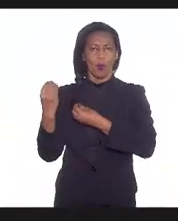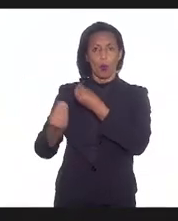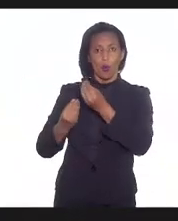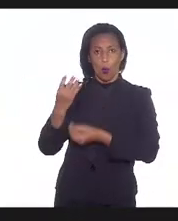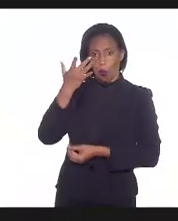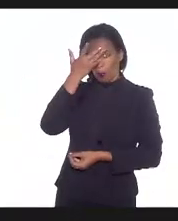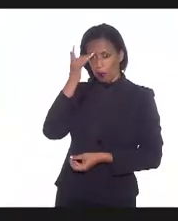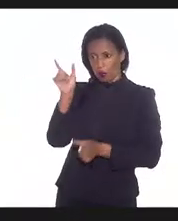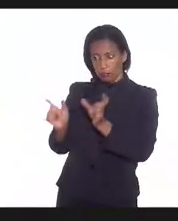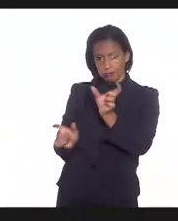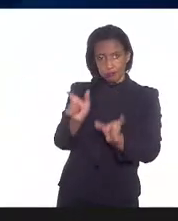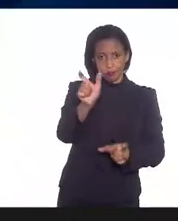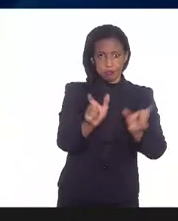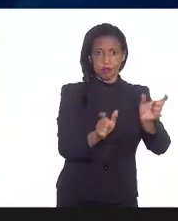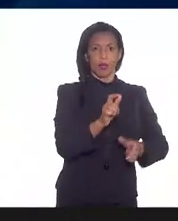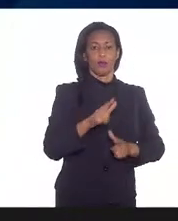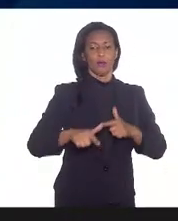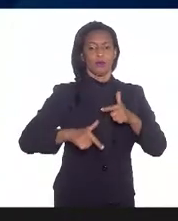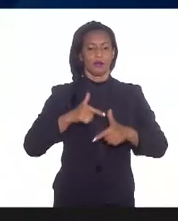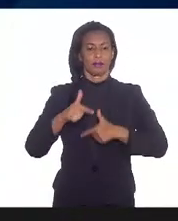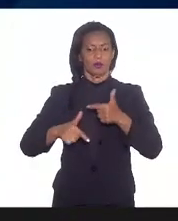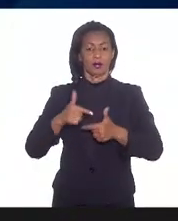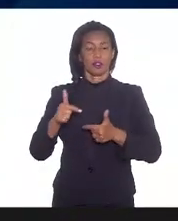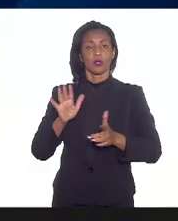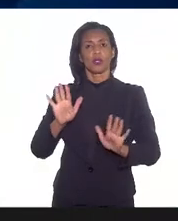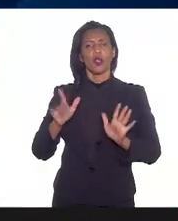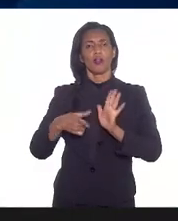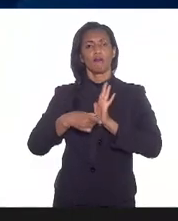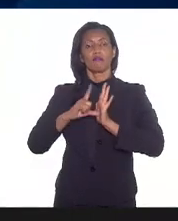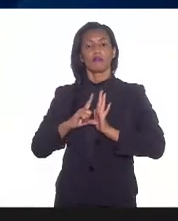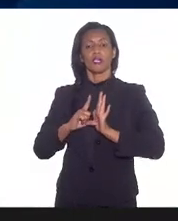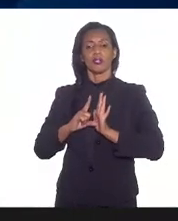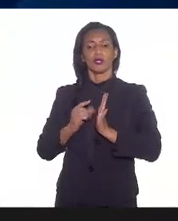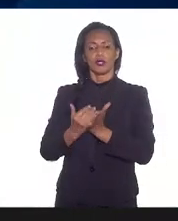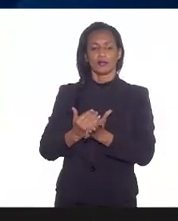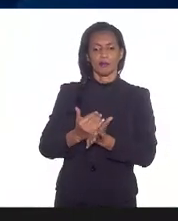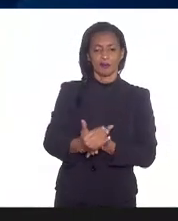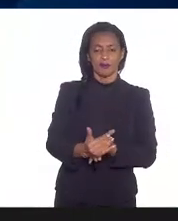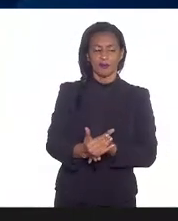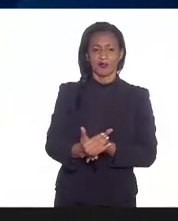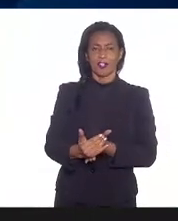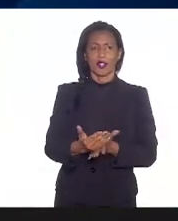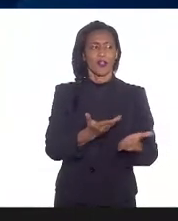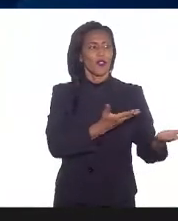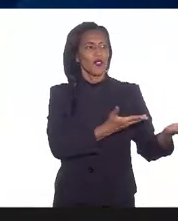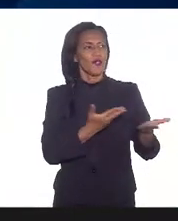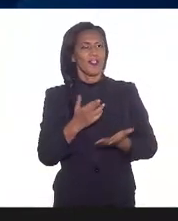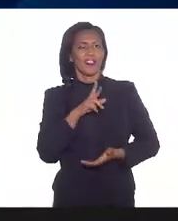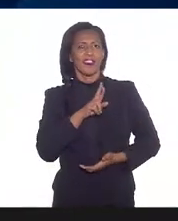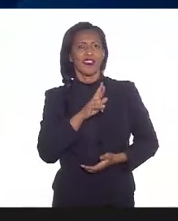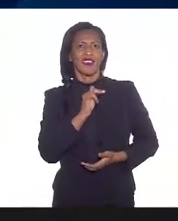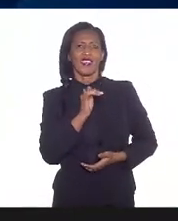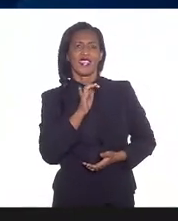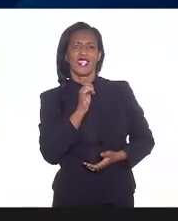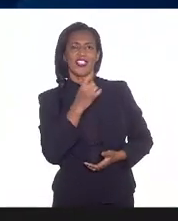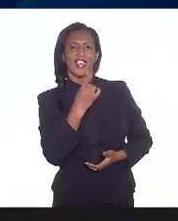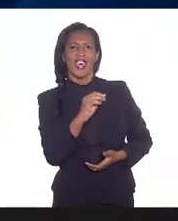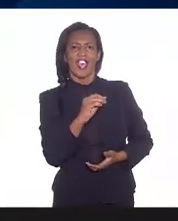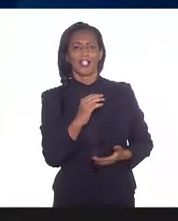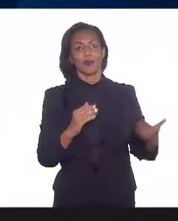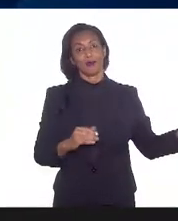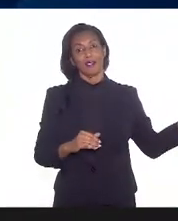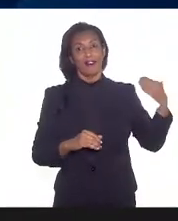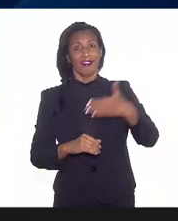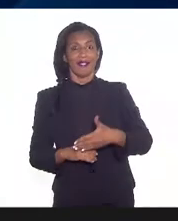trabalha. Eu vou, só antes exatamente de começar, pedir para o doutor Ricardo se apresentar, que aí depois ele vai entrar no meio da